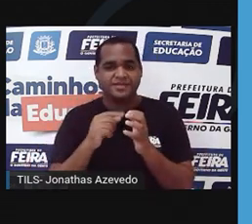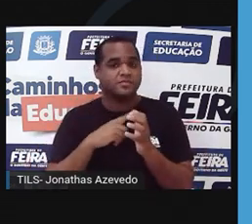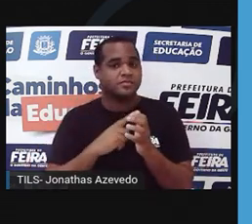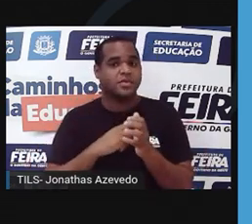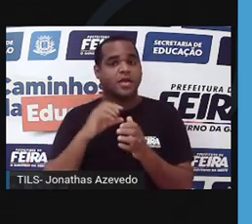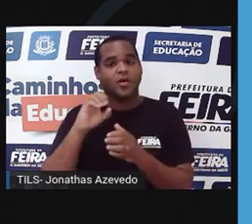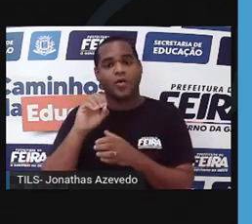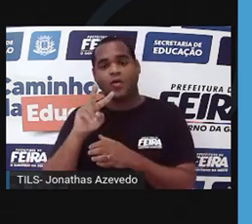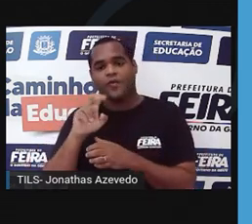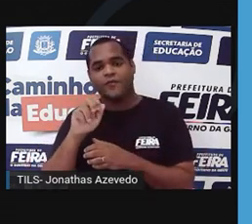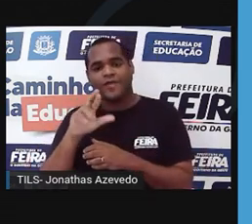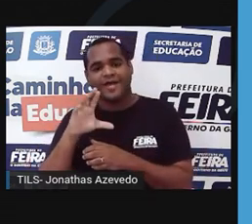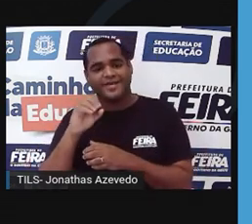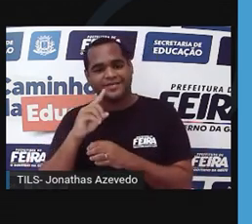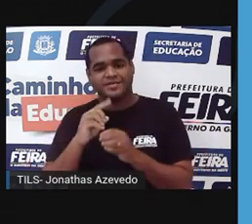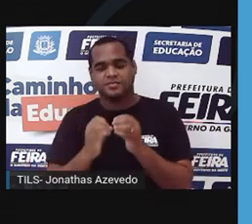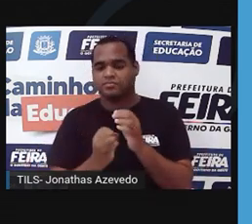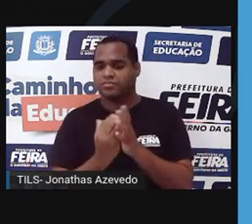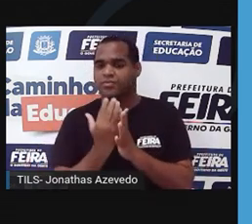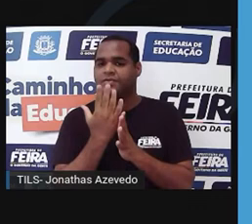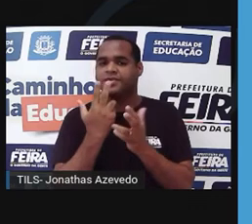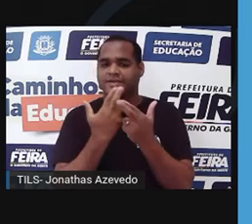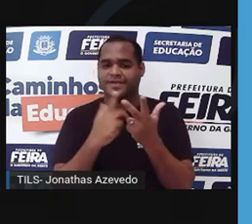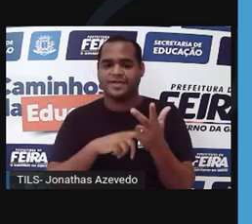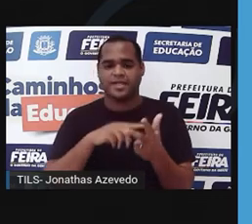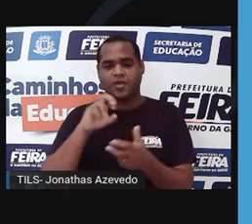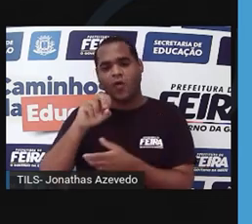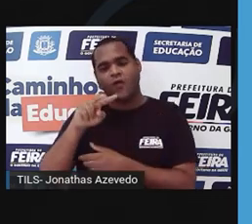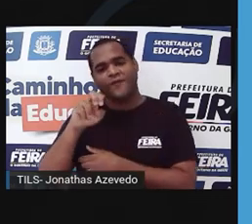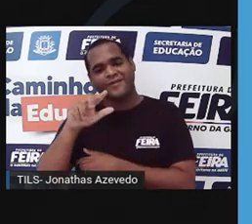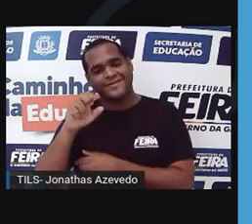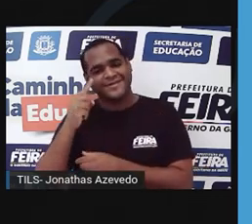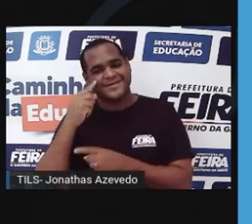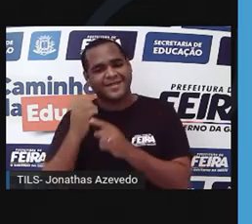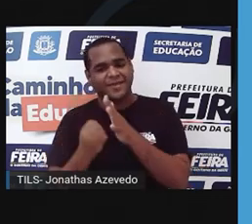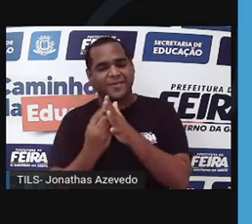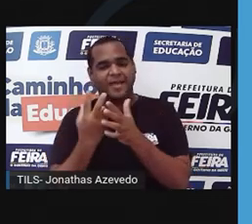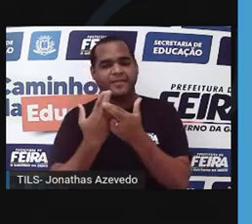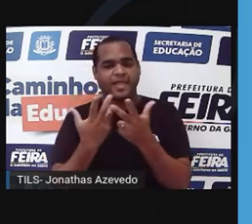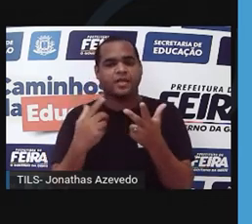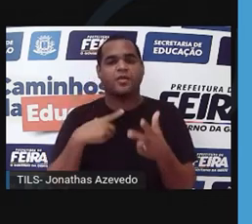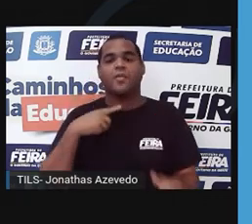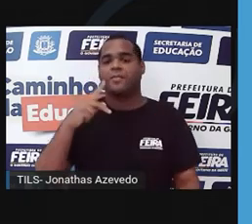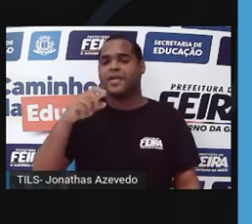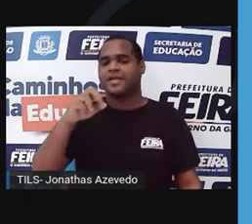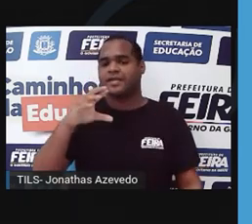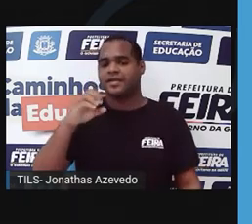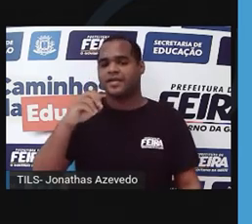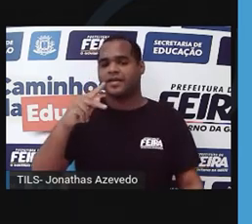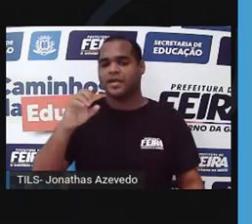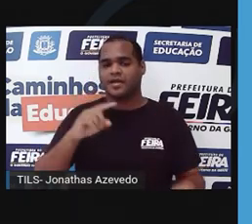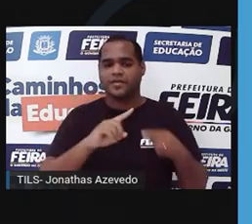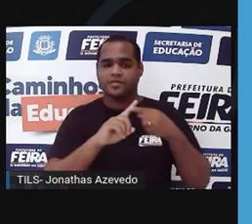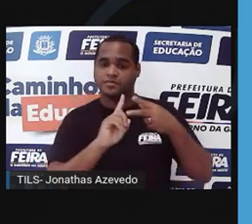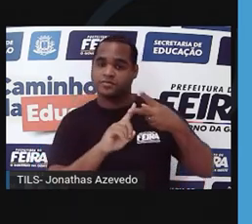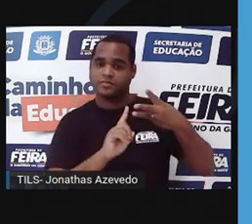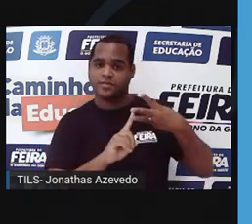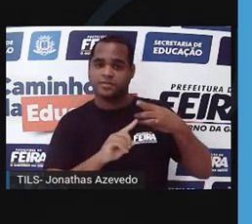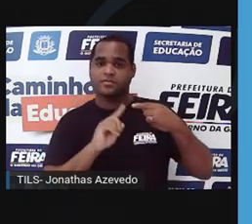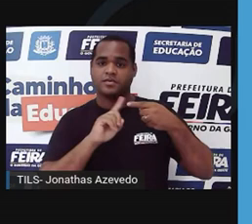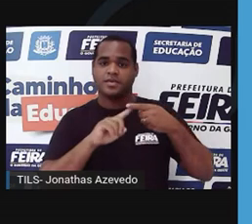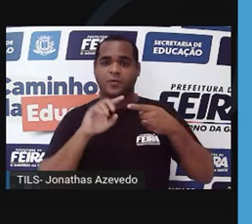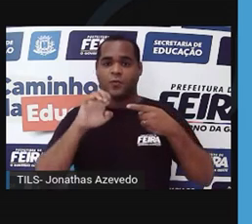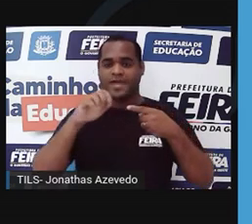ovário e as sementes surgem dos óvulos fecundados. O pericarpo possui três camadas. O